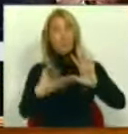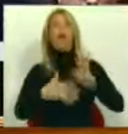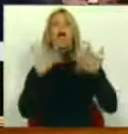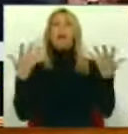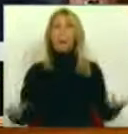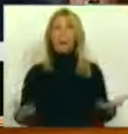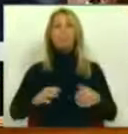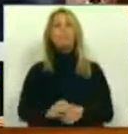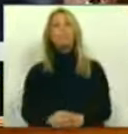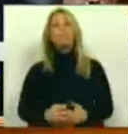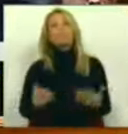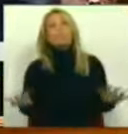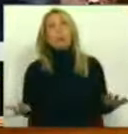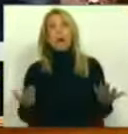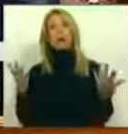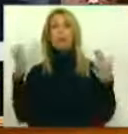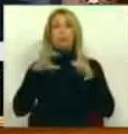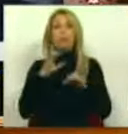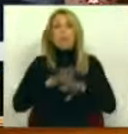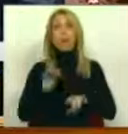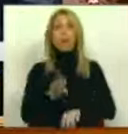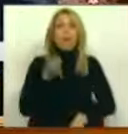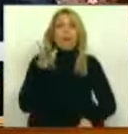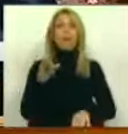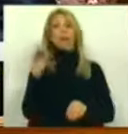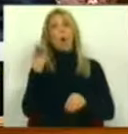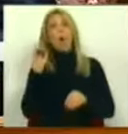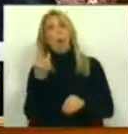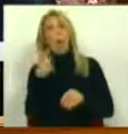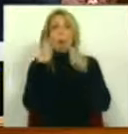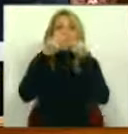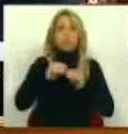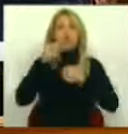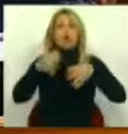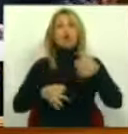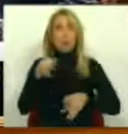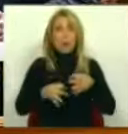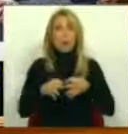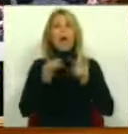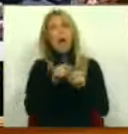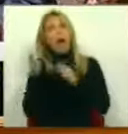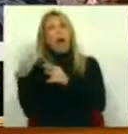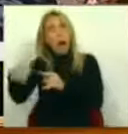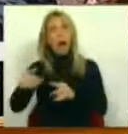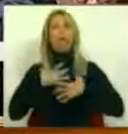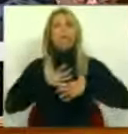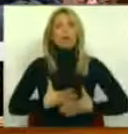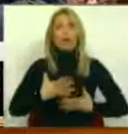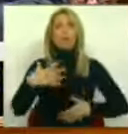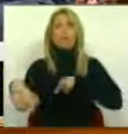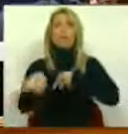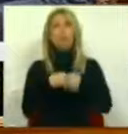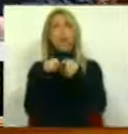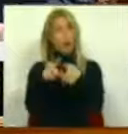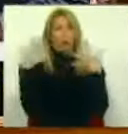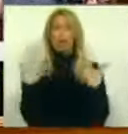previamente às questões da delicadeza ou da construção jurídica, há a questão da vontade política. E essa, essa não pode